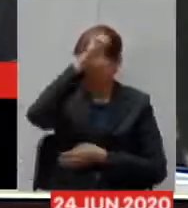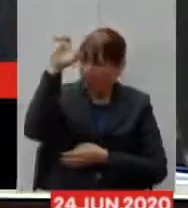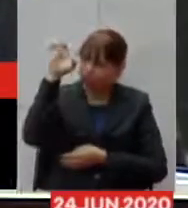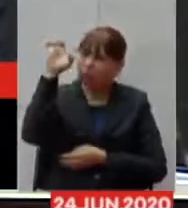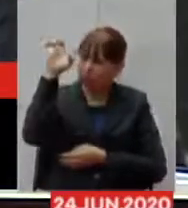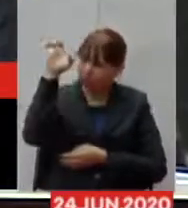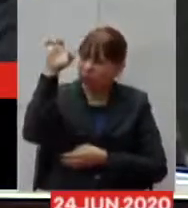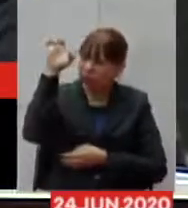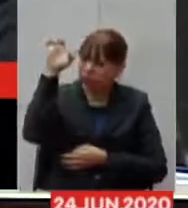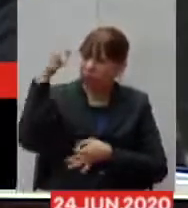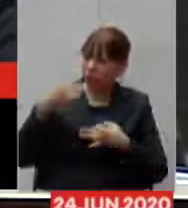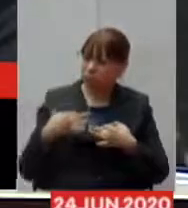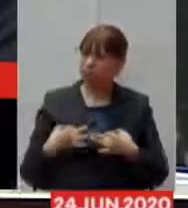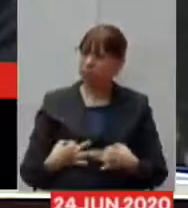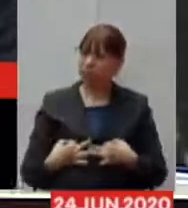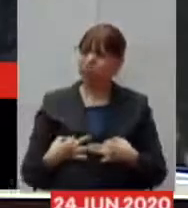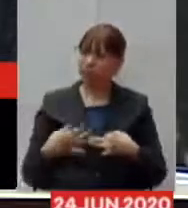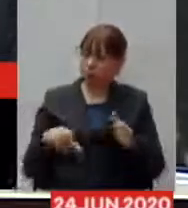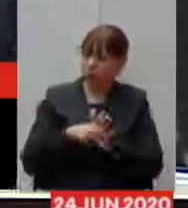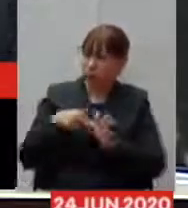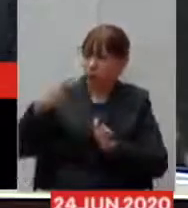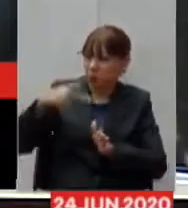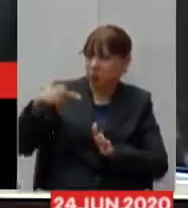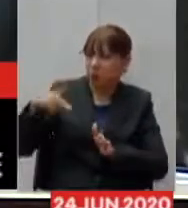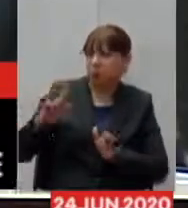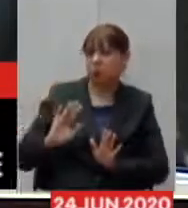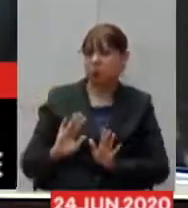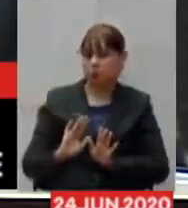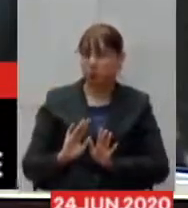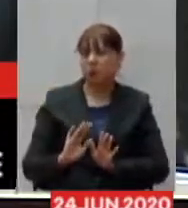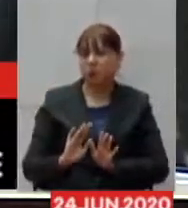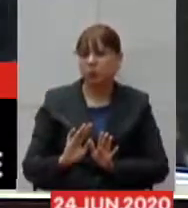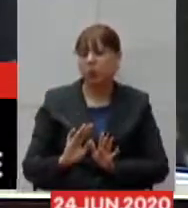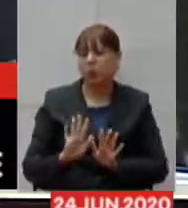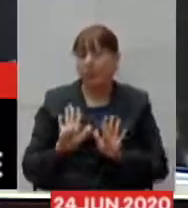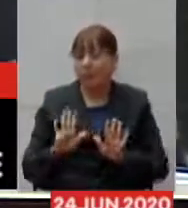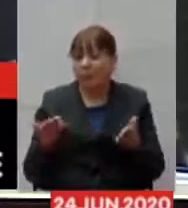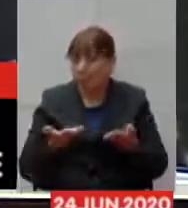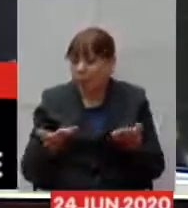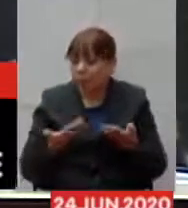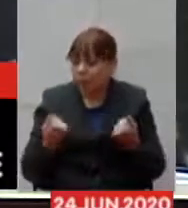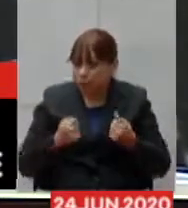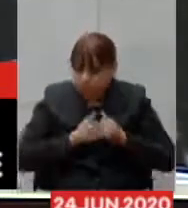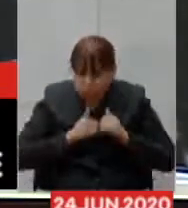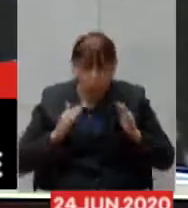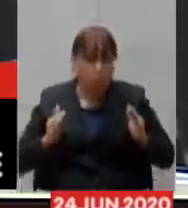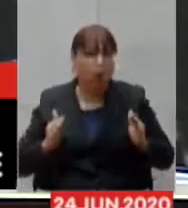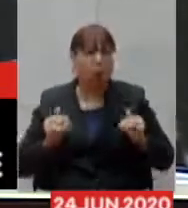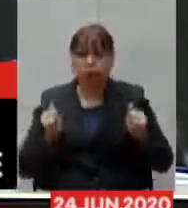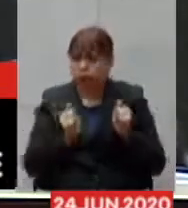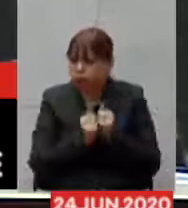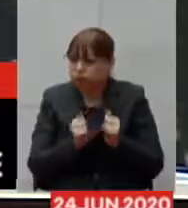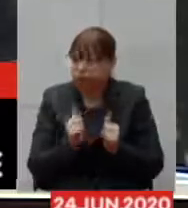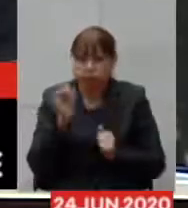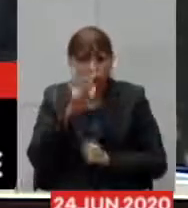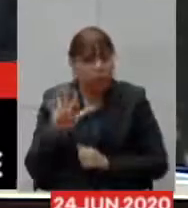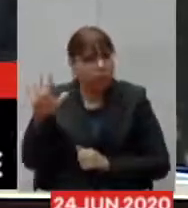ele tem um comportamento muito próprio do mineiro mas é hora de abrir o peito mesmo junto ao governo federal